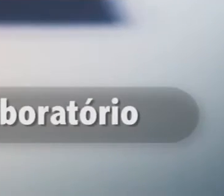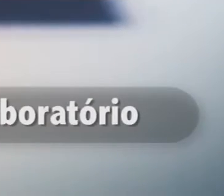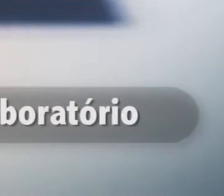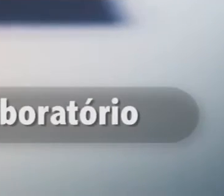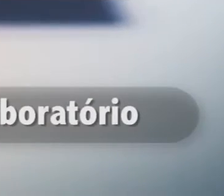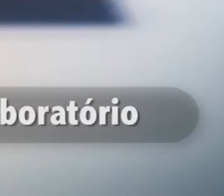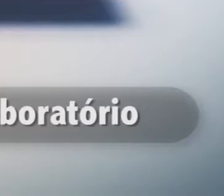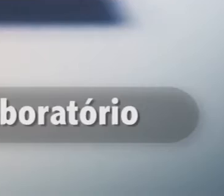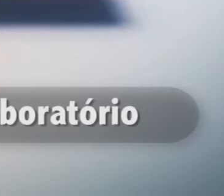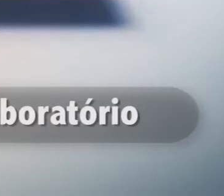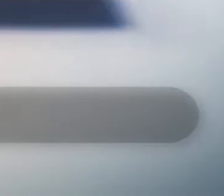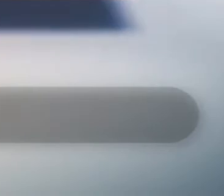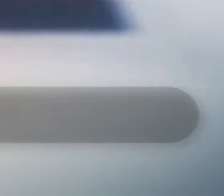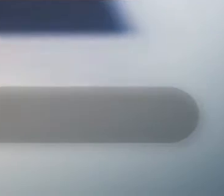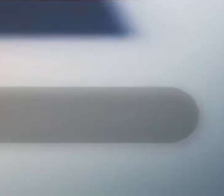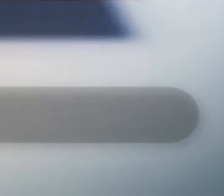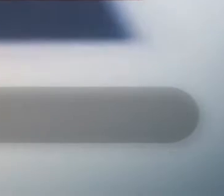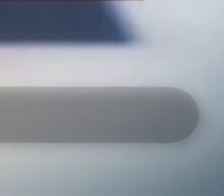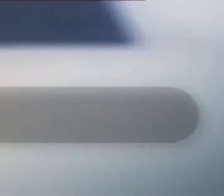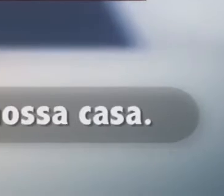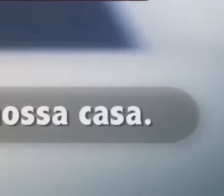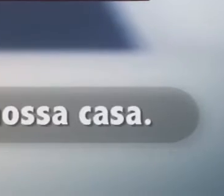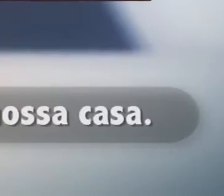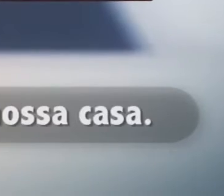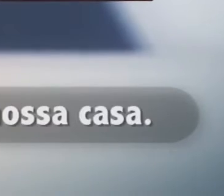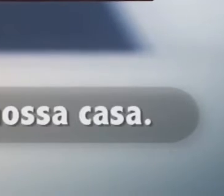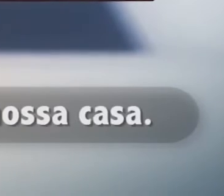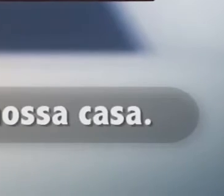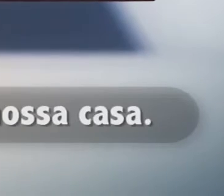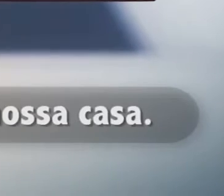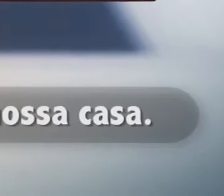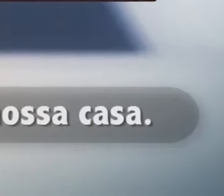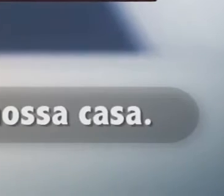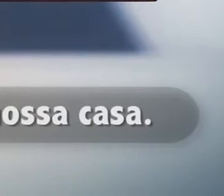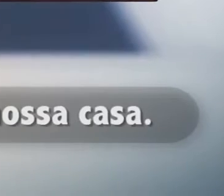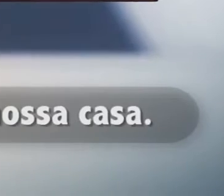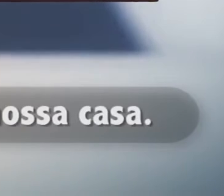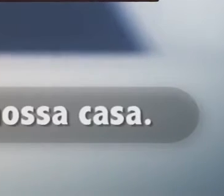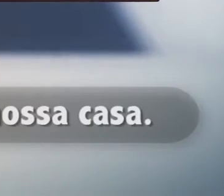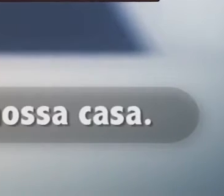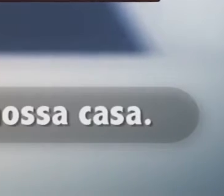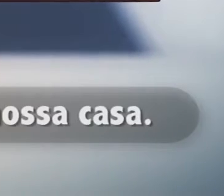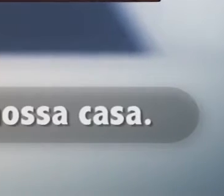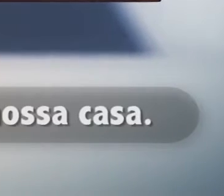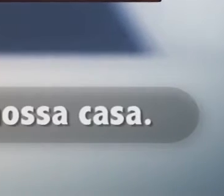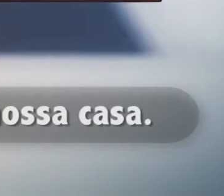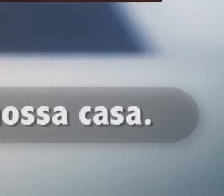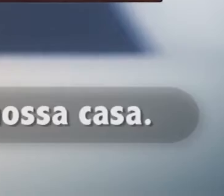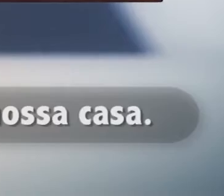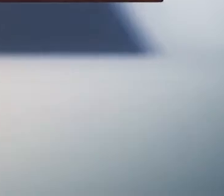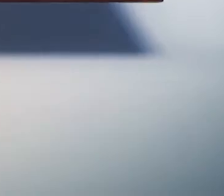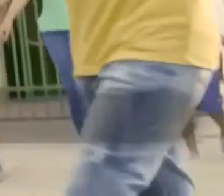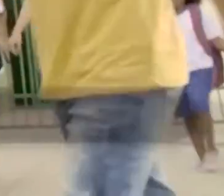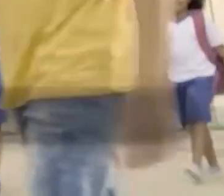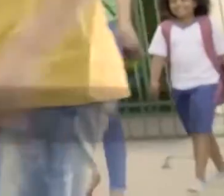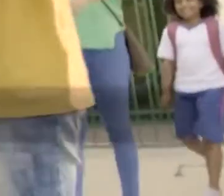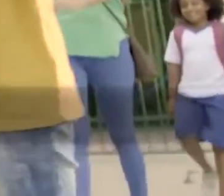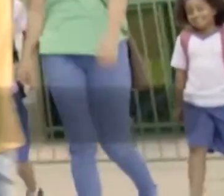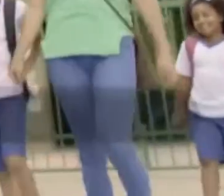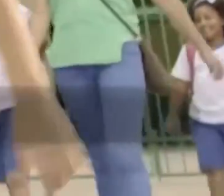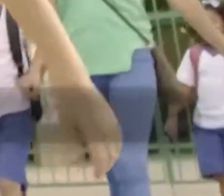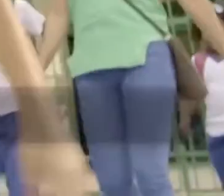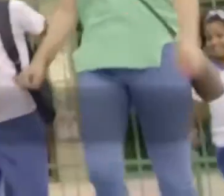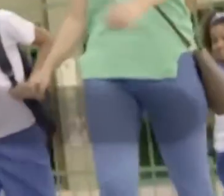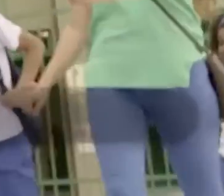água ainda é analisada em laboratório. Se estiver potável, será liberada para a rede de distribuição, levar até a nossa casa. A água